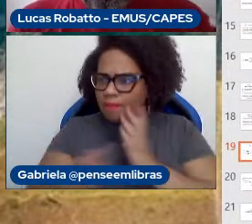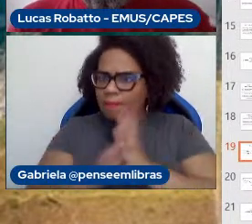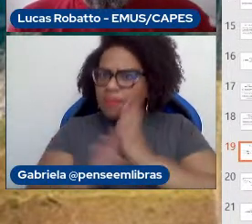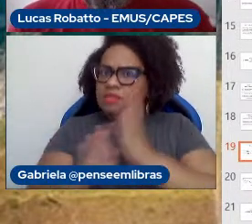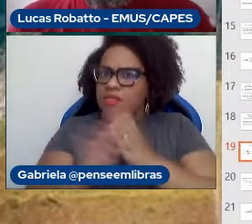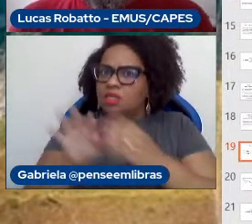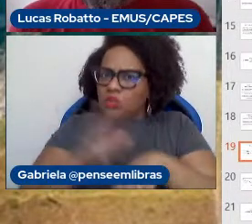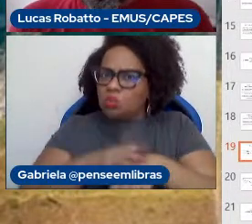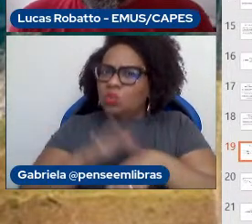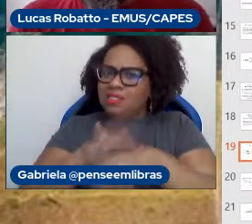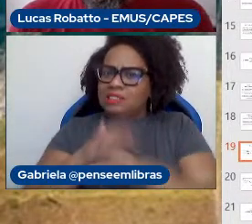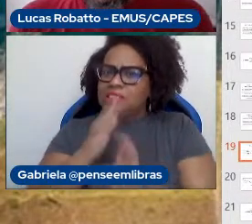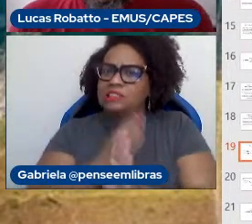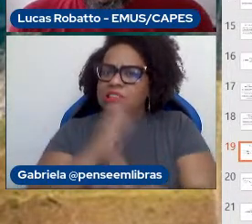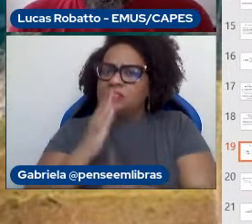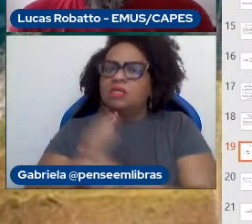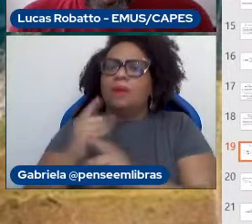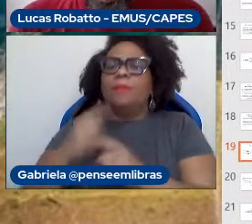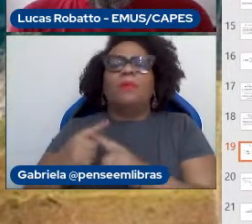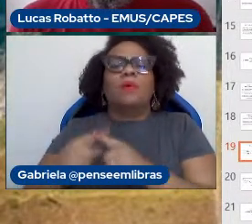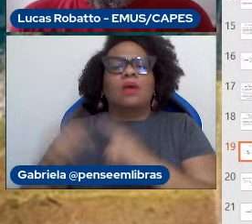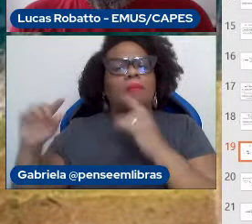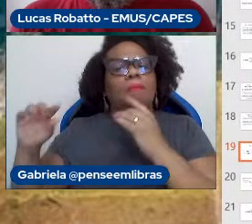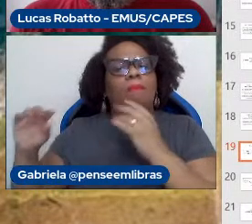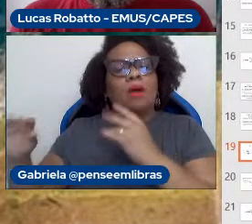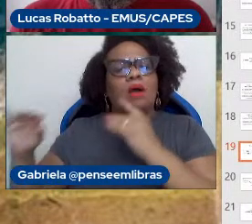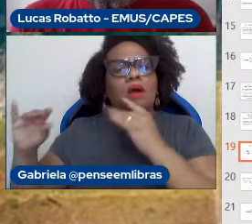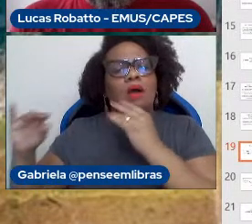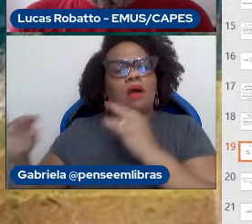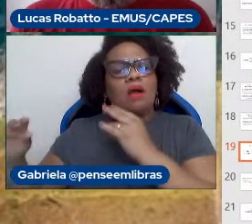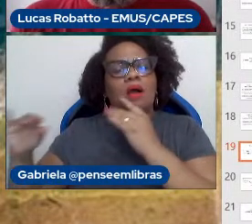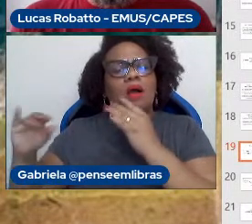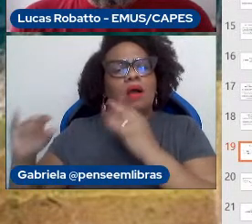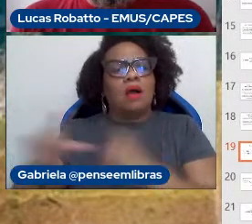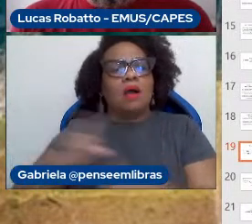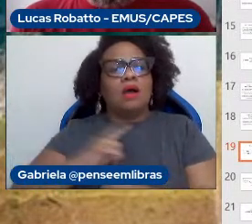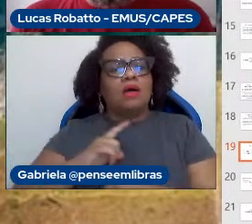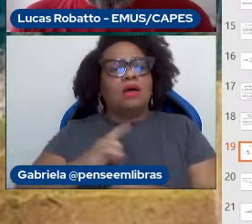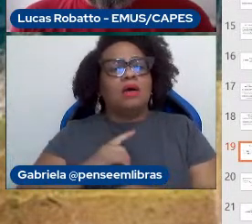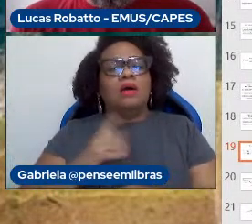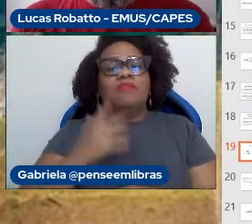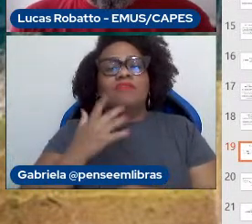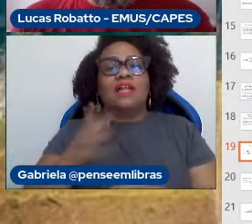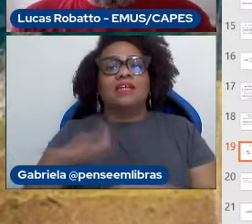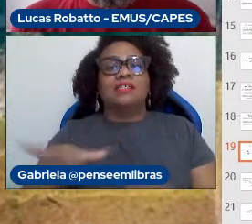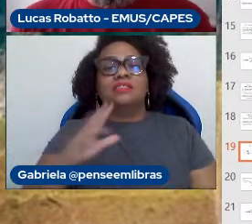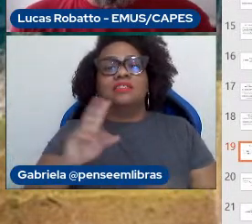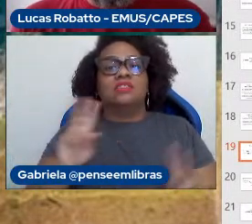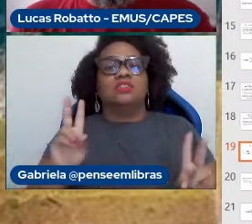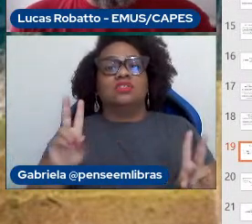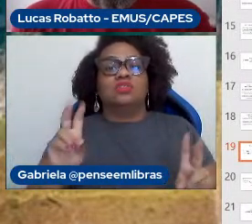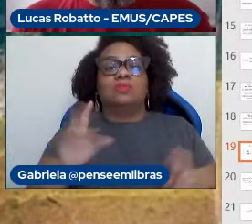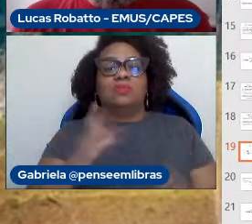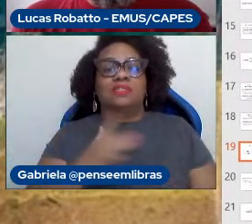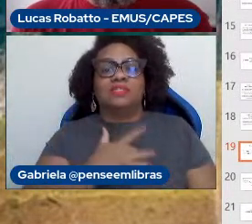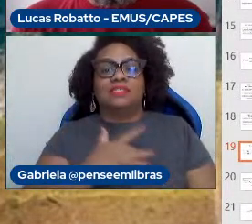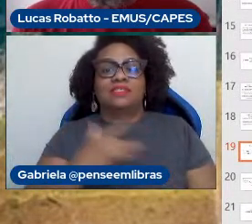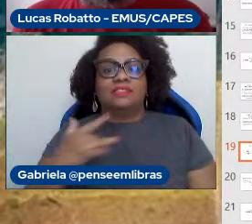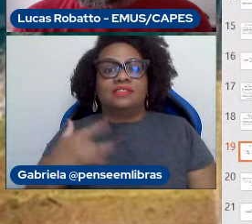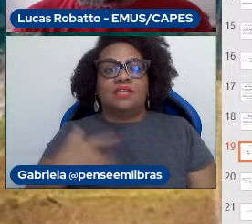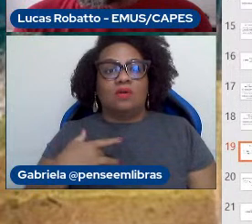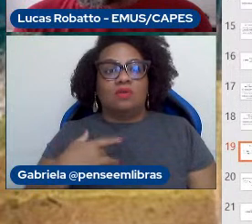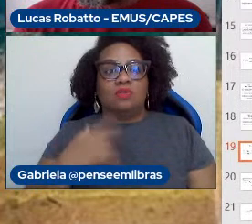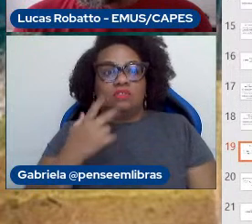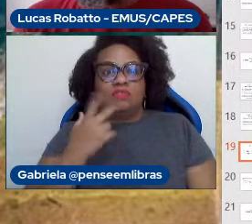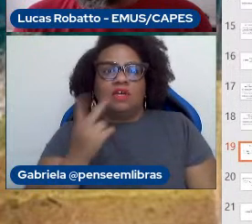essa já existe, mas, quando se fala em saúde do músico, normalmente se fala em cura de um problema